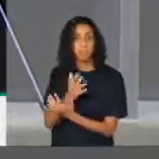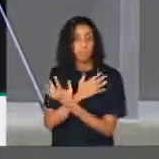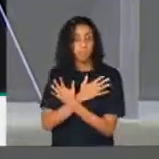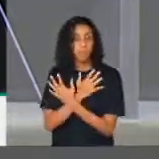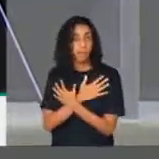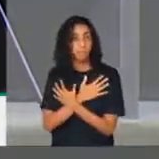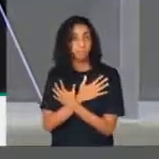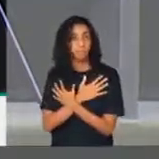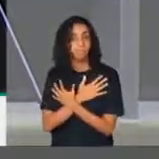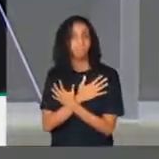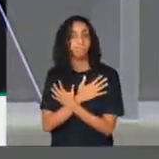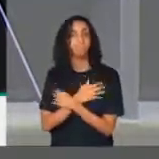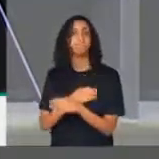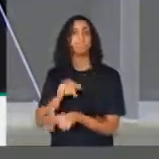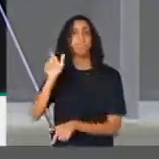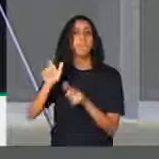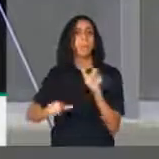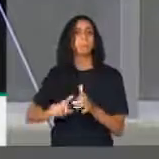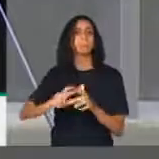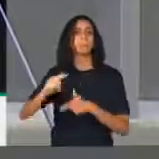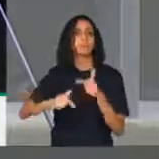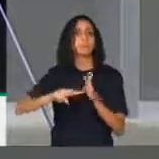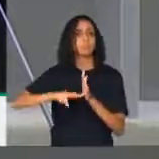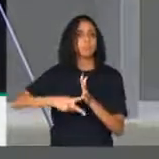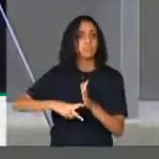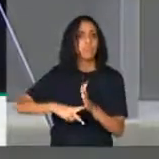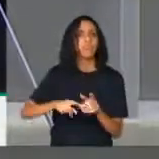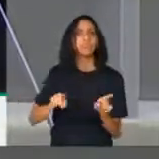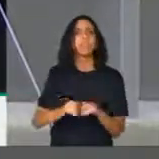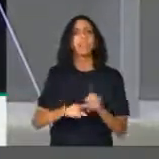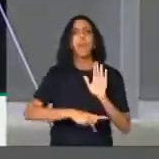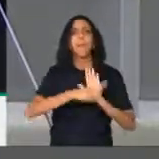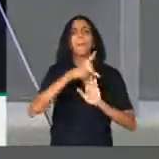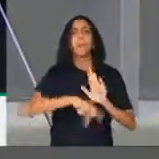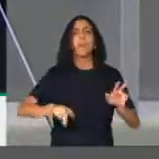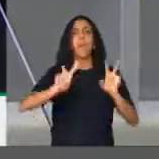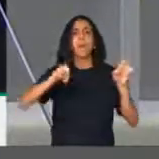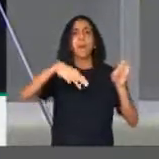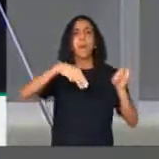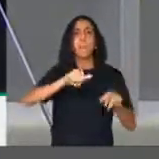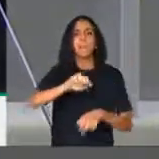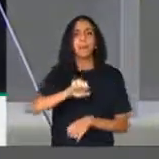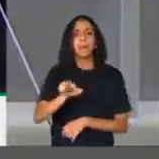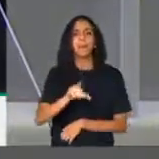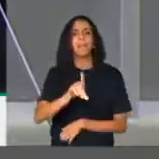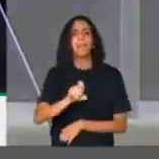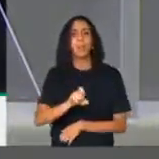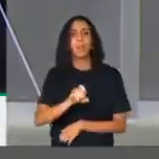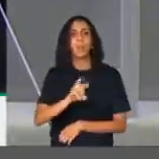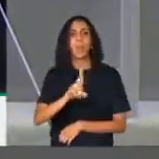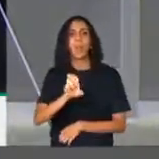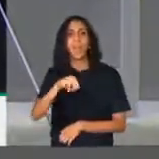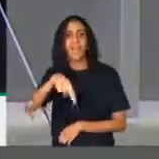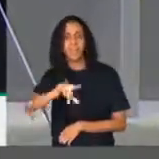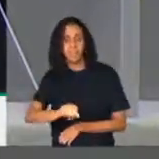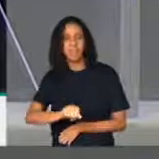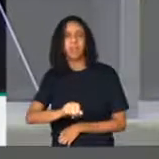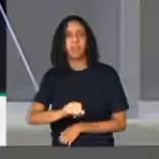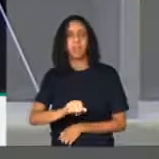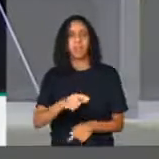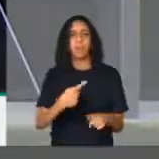sindicalistas, mães do renda, um programa social que tira da miséria extrema